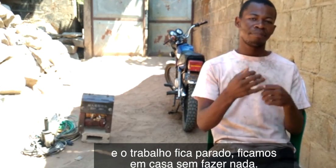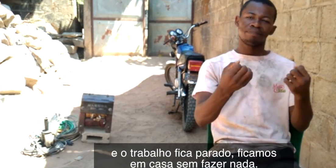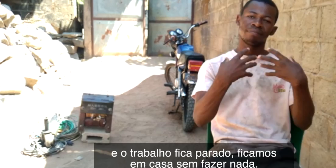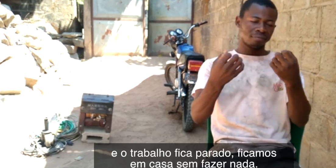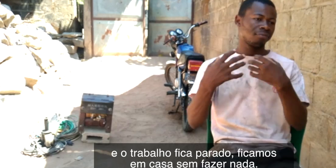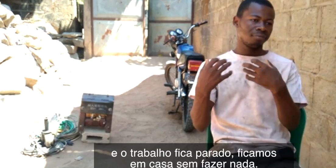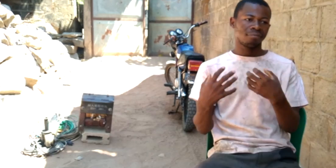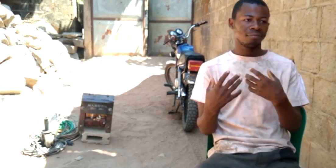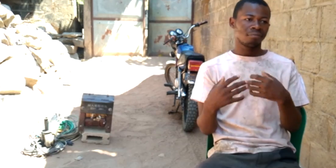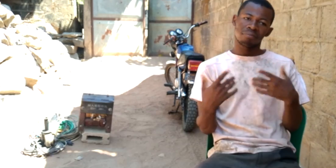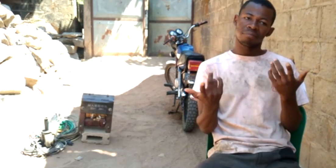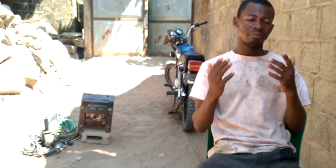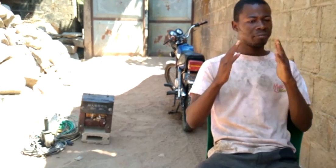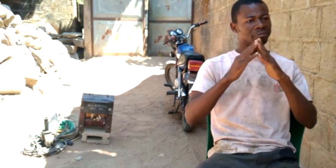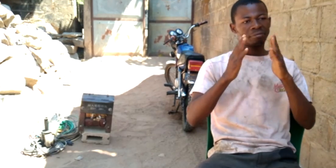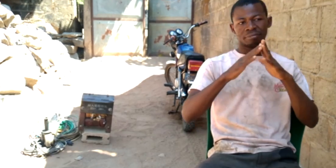casa sem fazer nada.